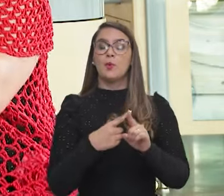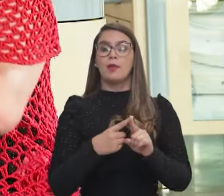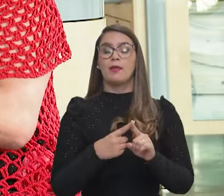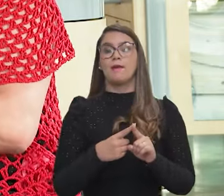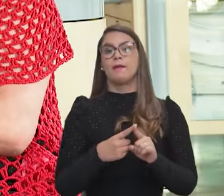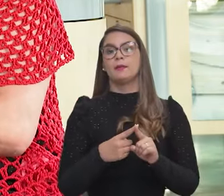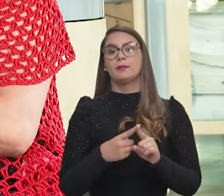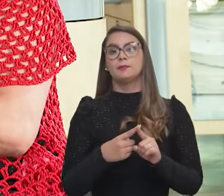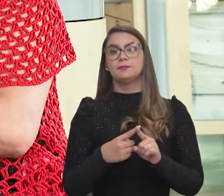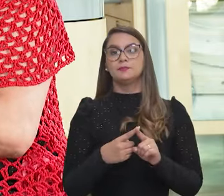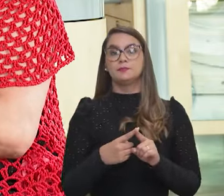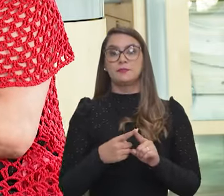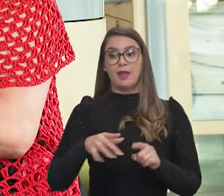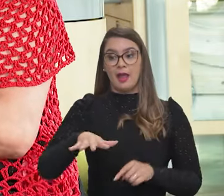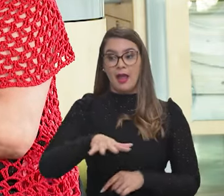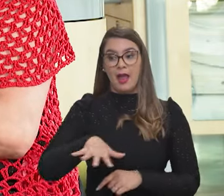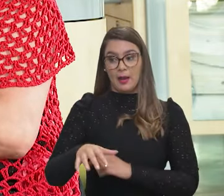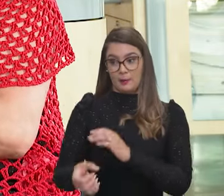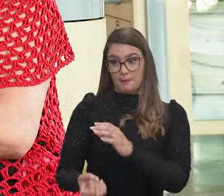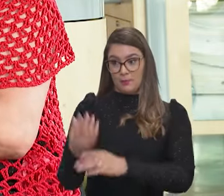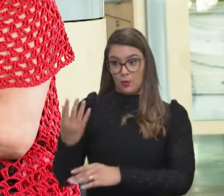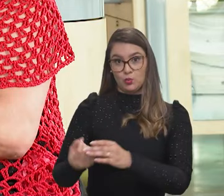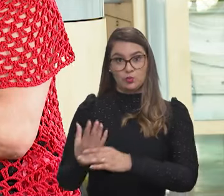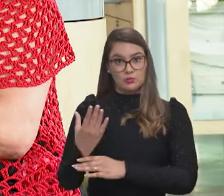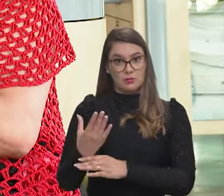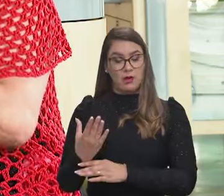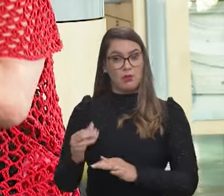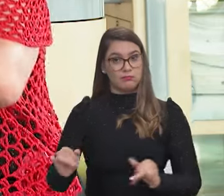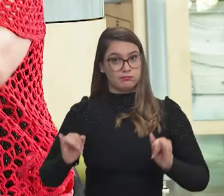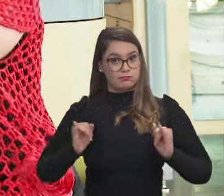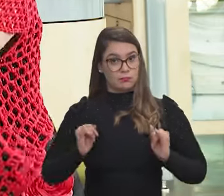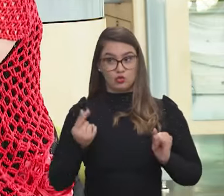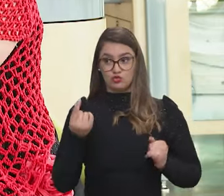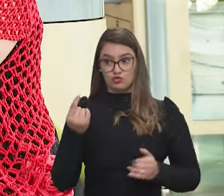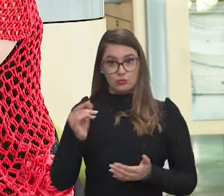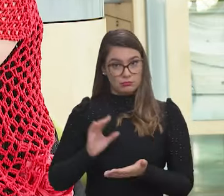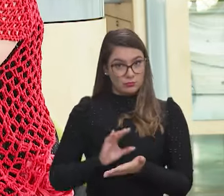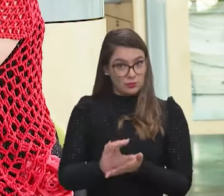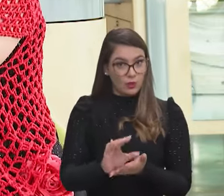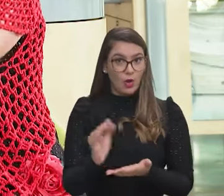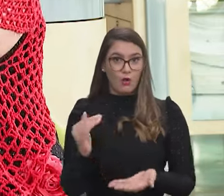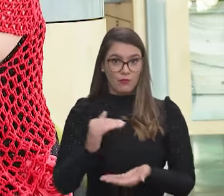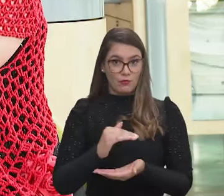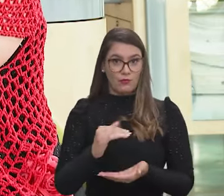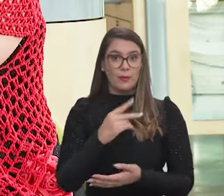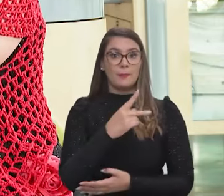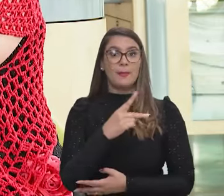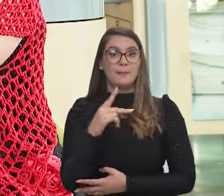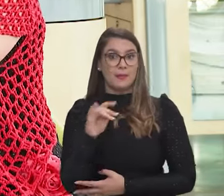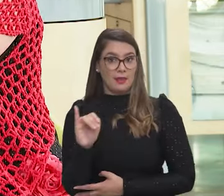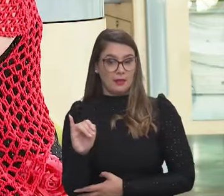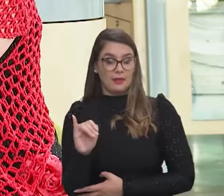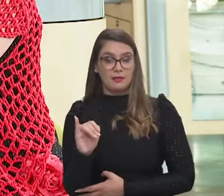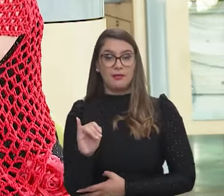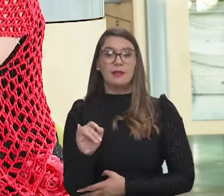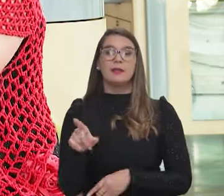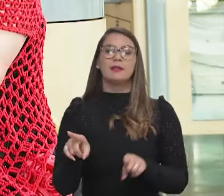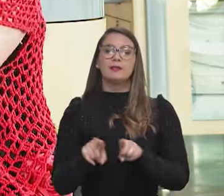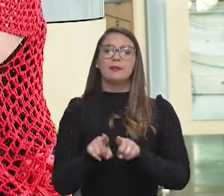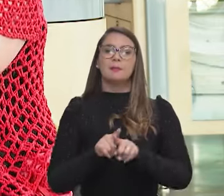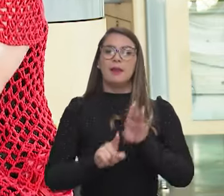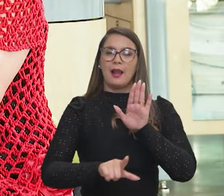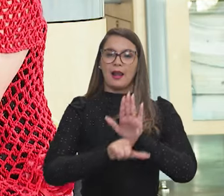a isenção do setor produtivo, e ele coloca o recurso no fundo, que se chama PPI,